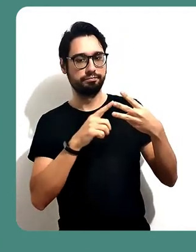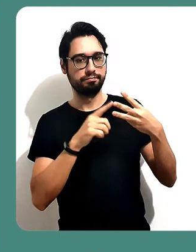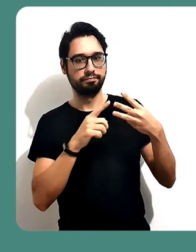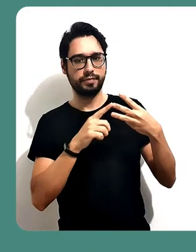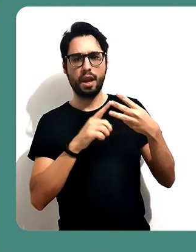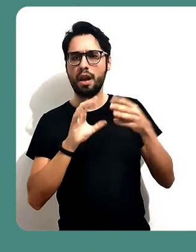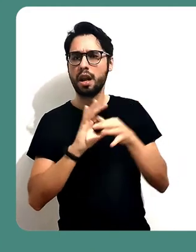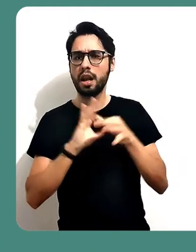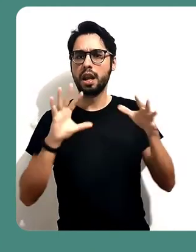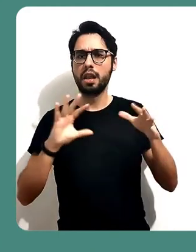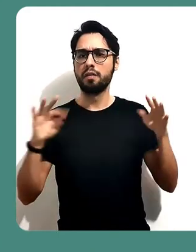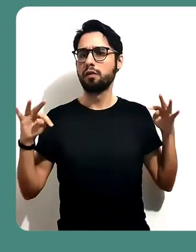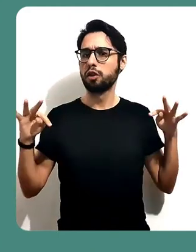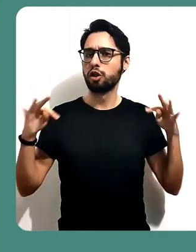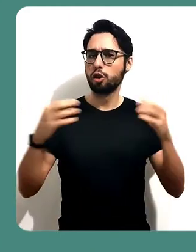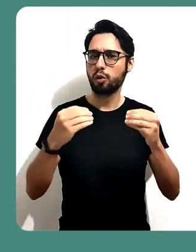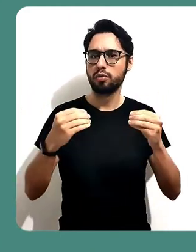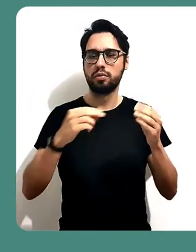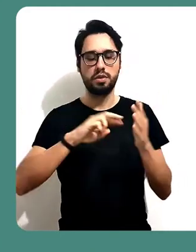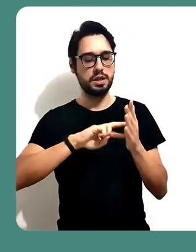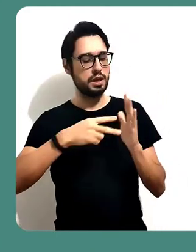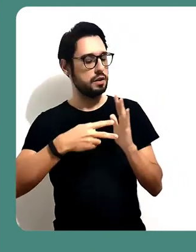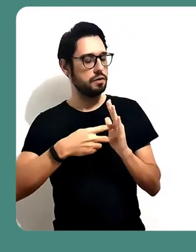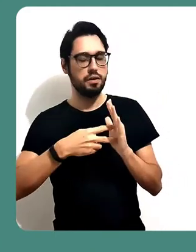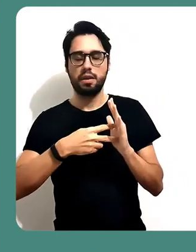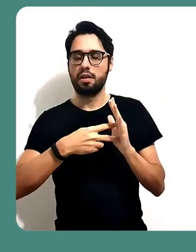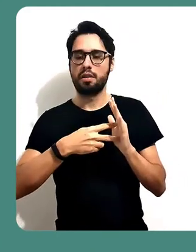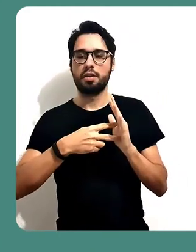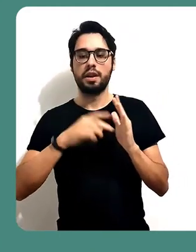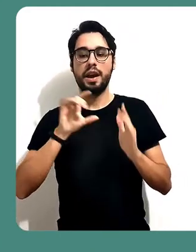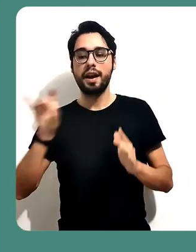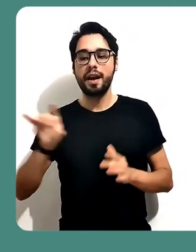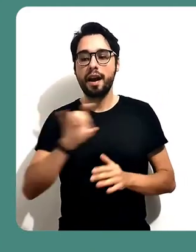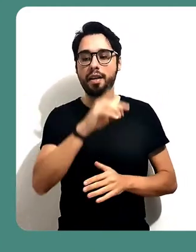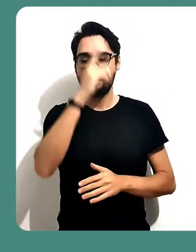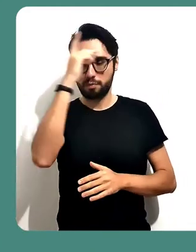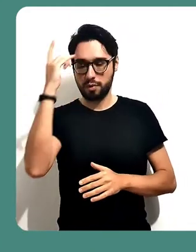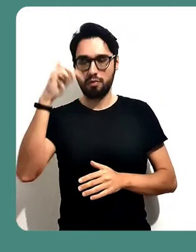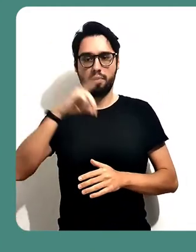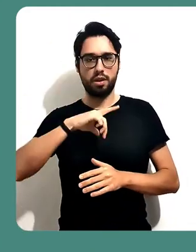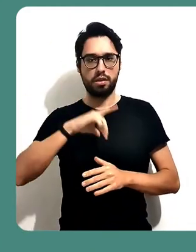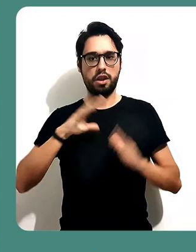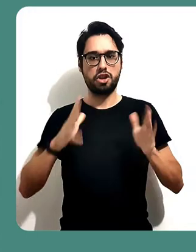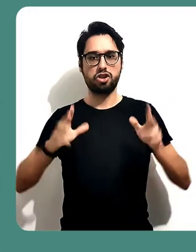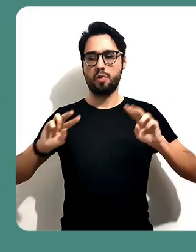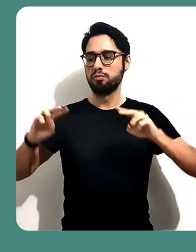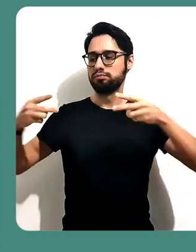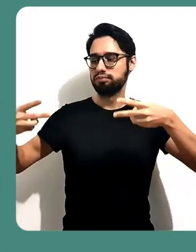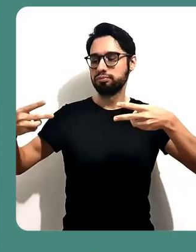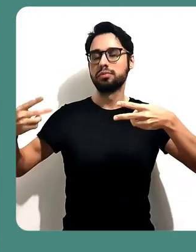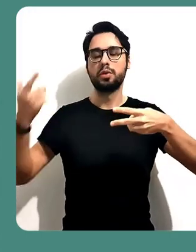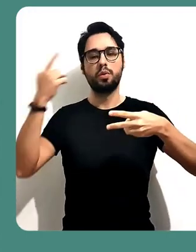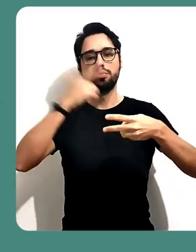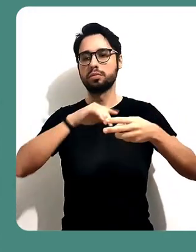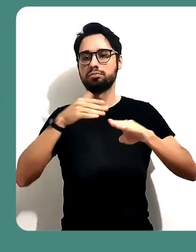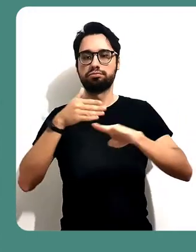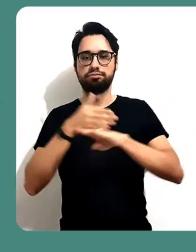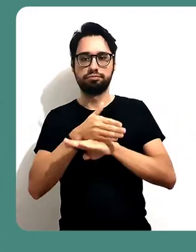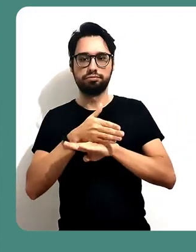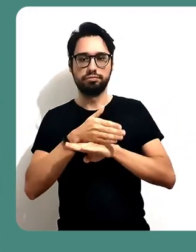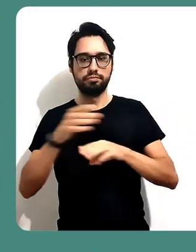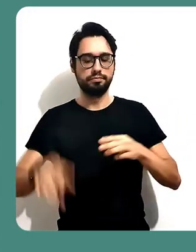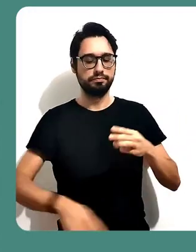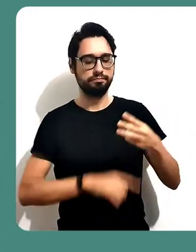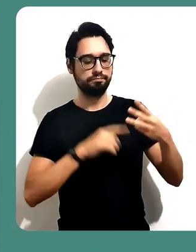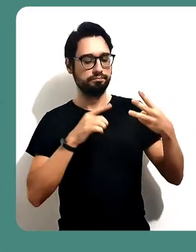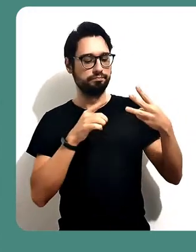é permitir todos. Permitir todos significa que todos aqueles que têm o link da sala vão conseguir entrar diretamente